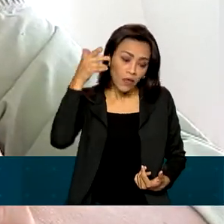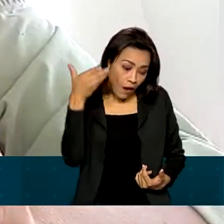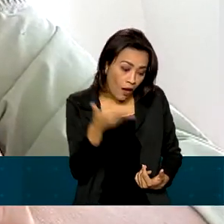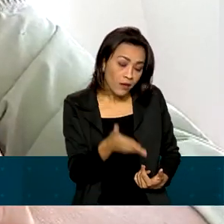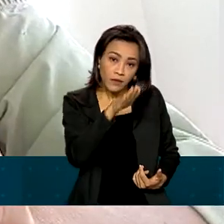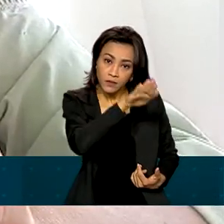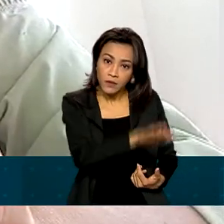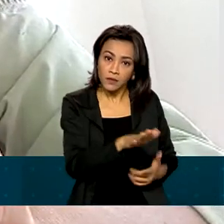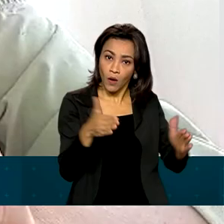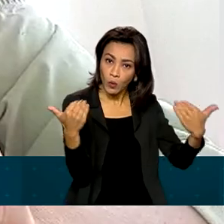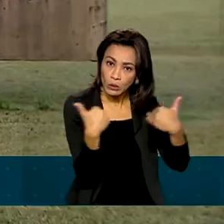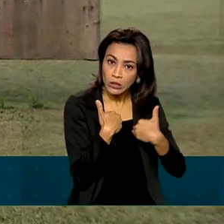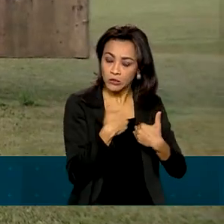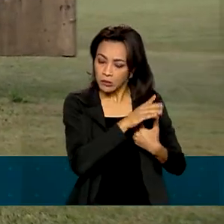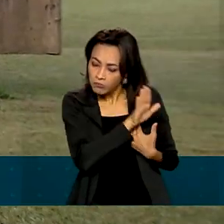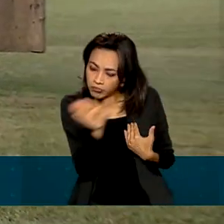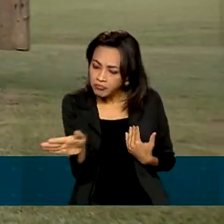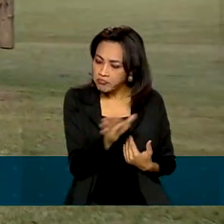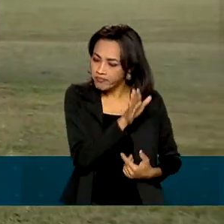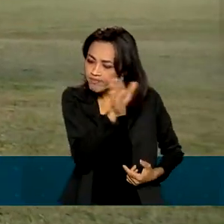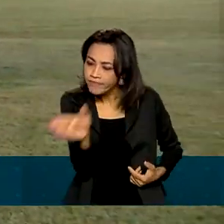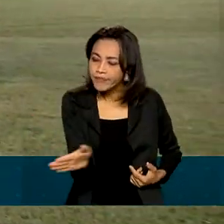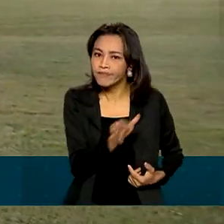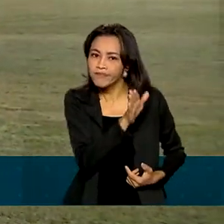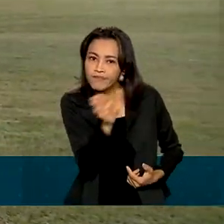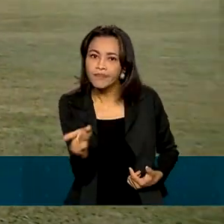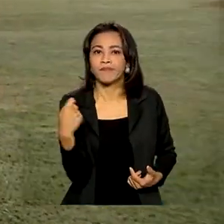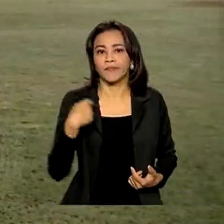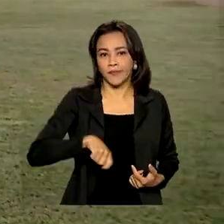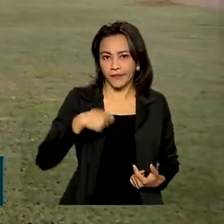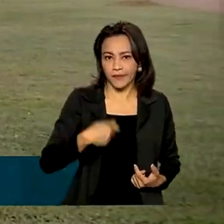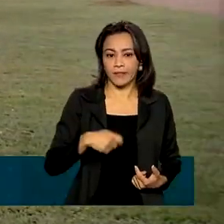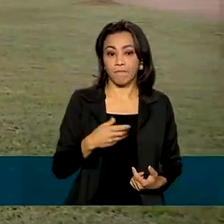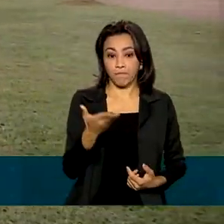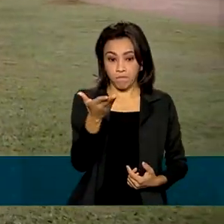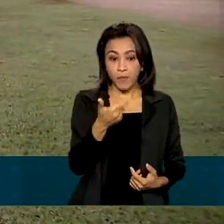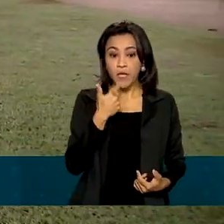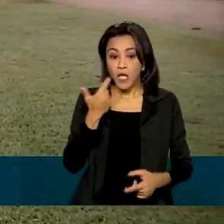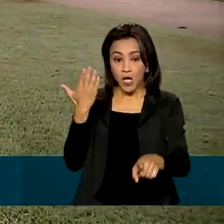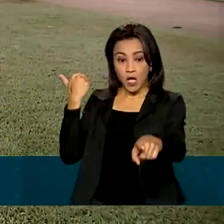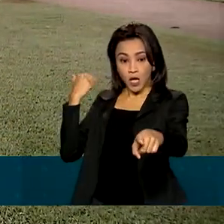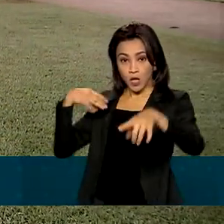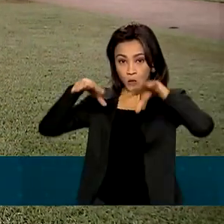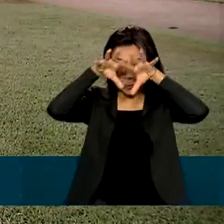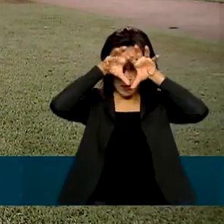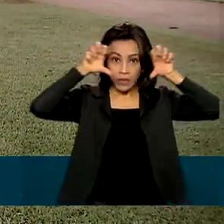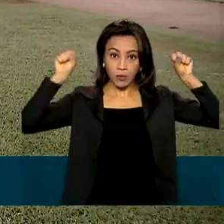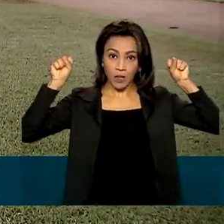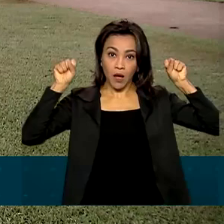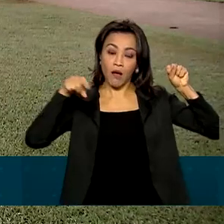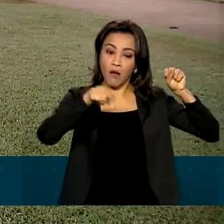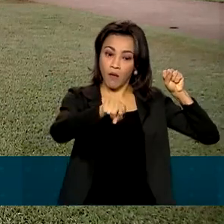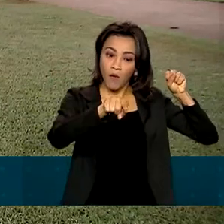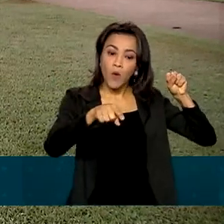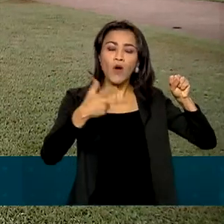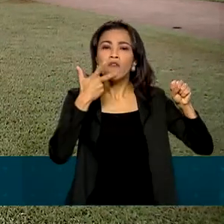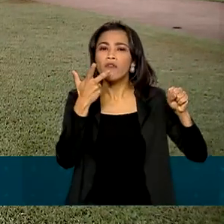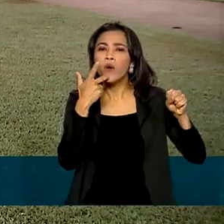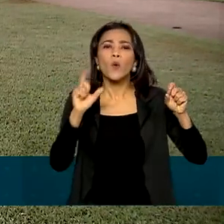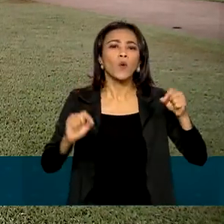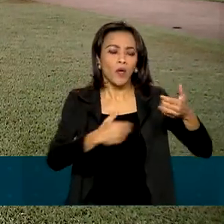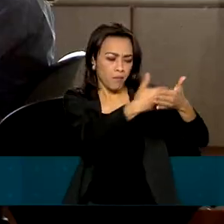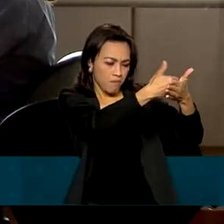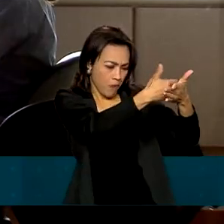batalha. A decisão recente do Superior Tribunal de Justiça, que aprovou o chamado rol